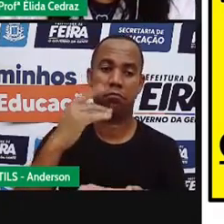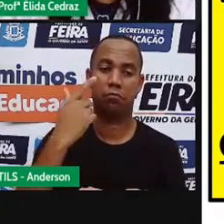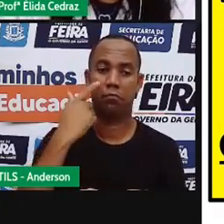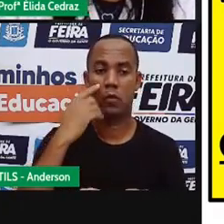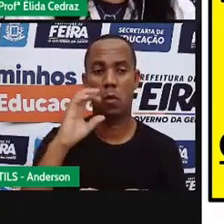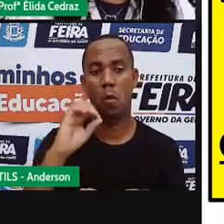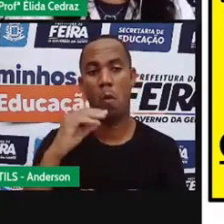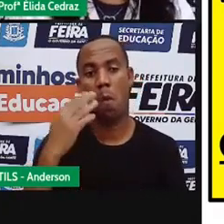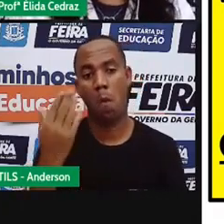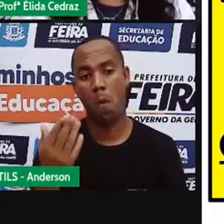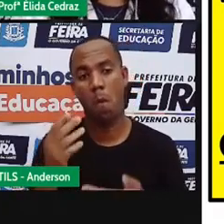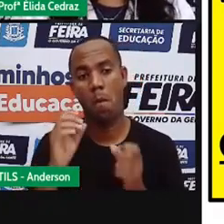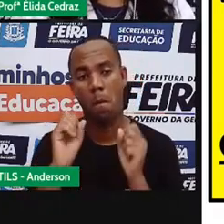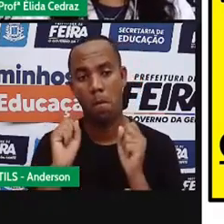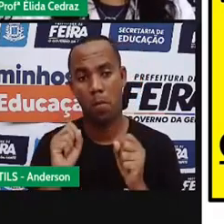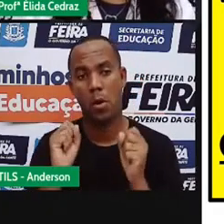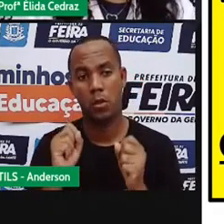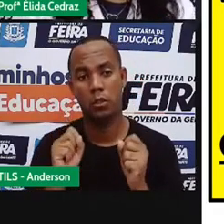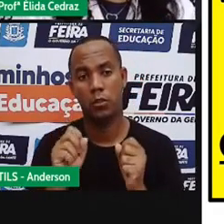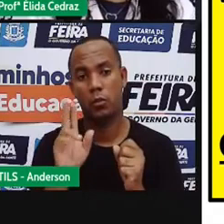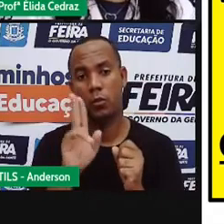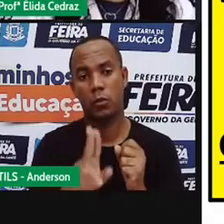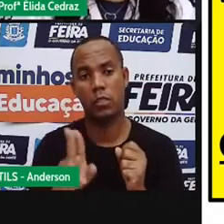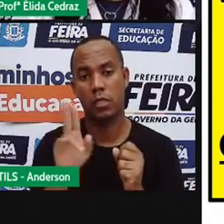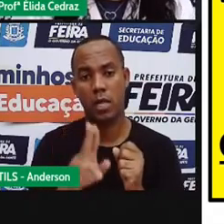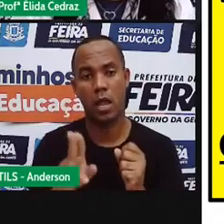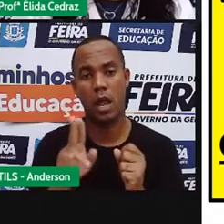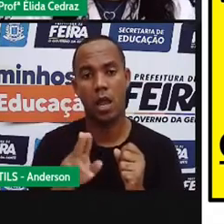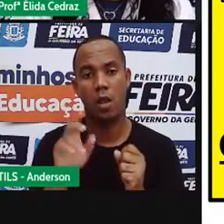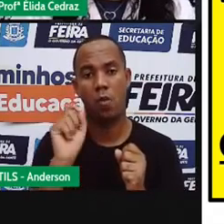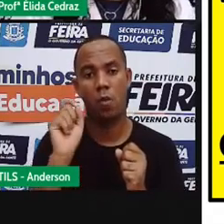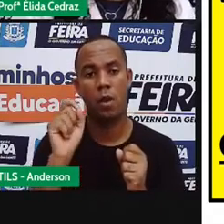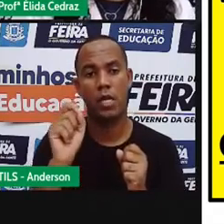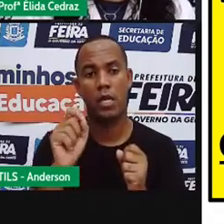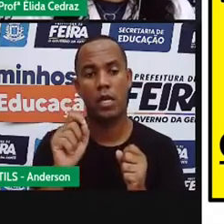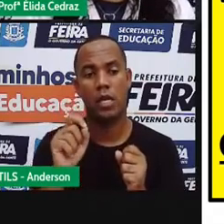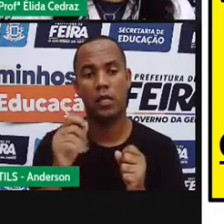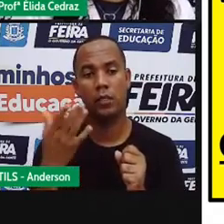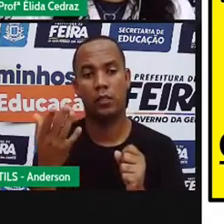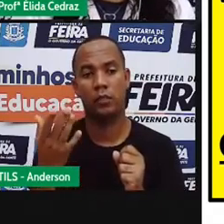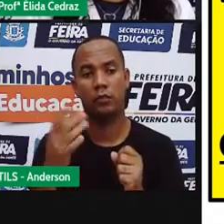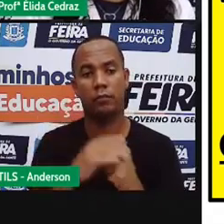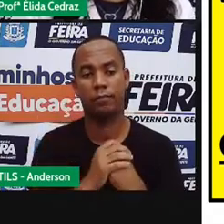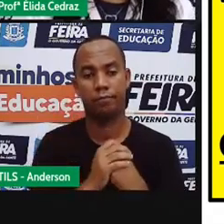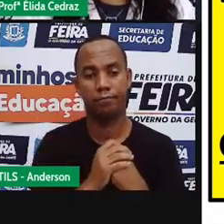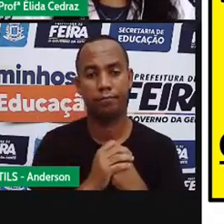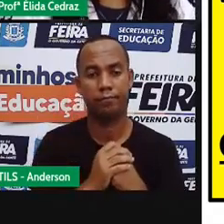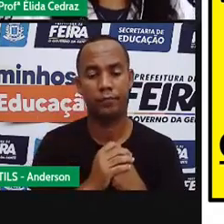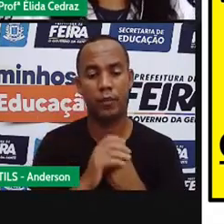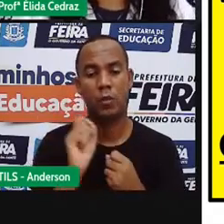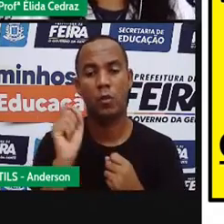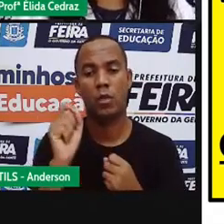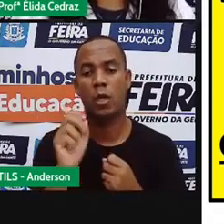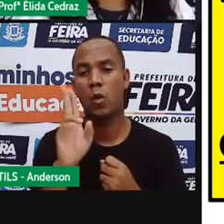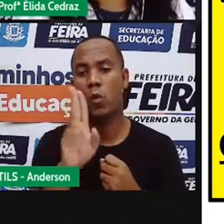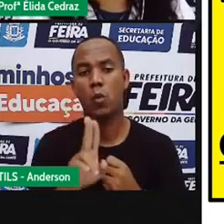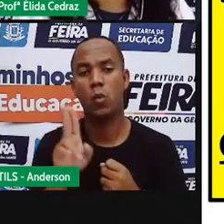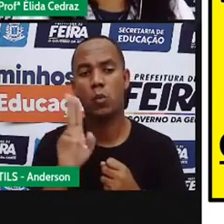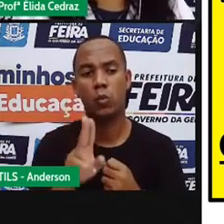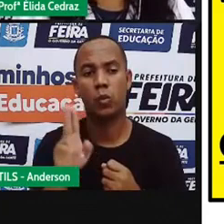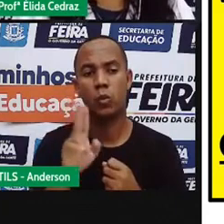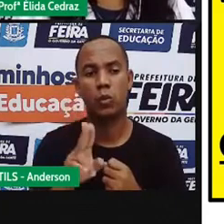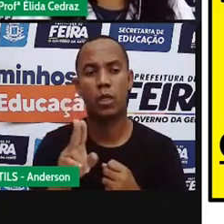Ou, nós podemos utilizar uma das medidas não convencionais. O que é que você usa para